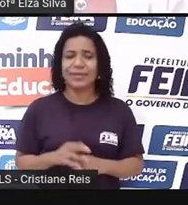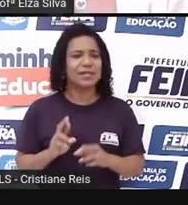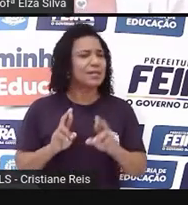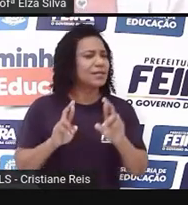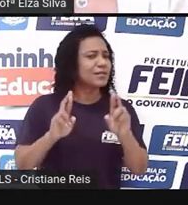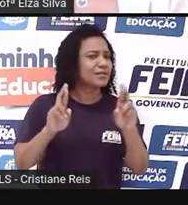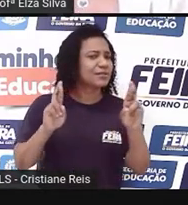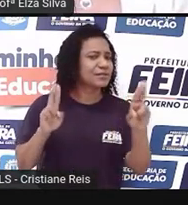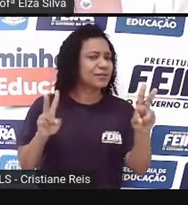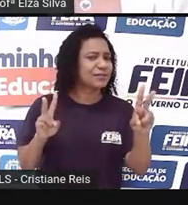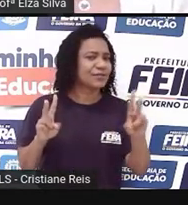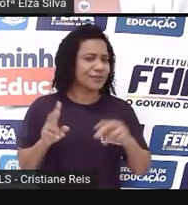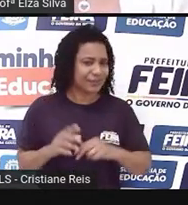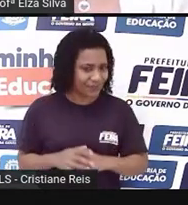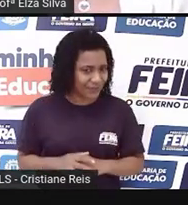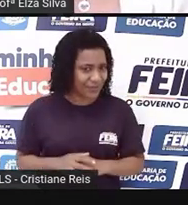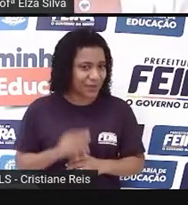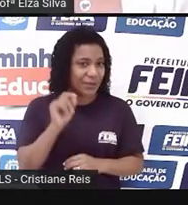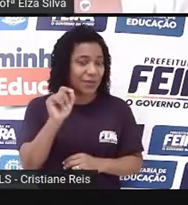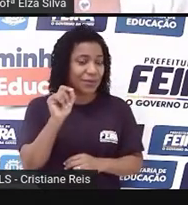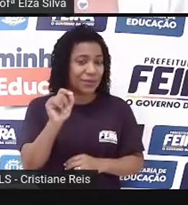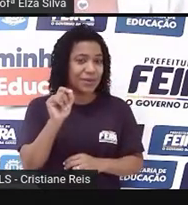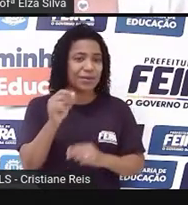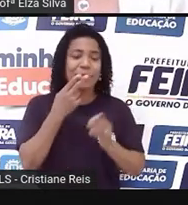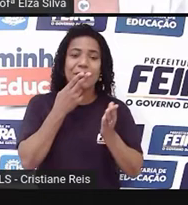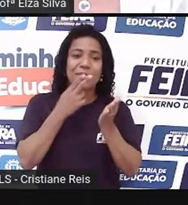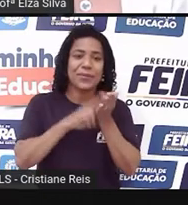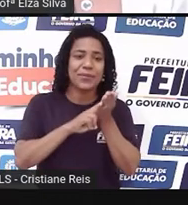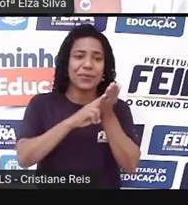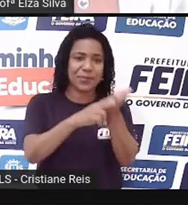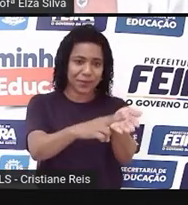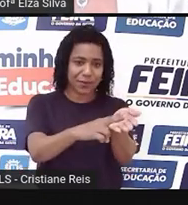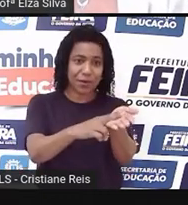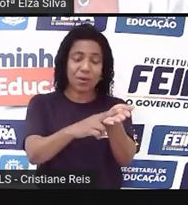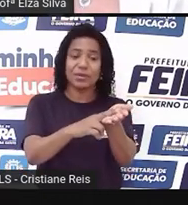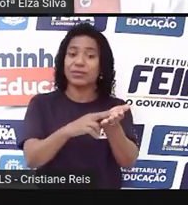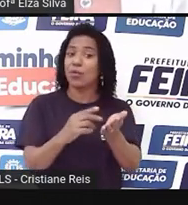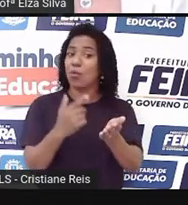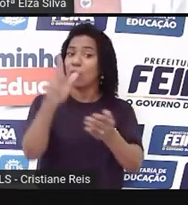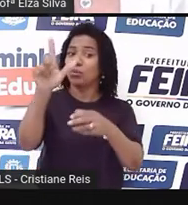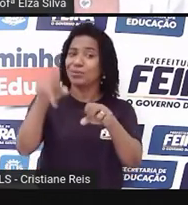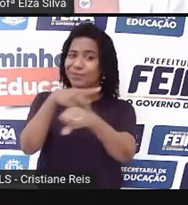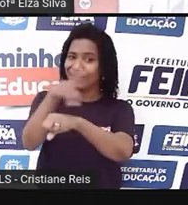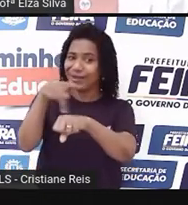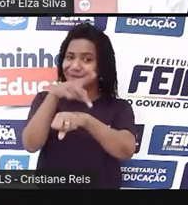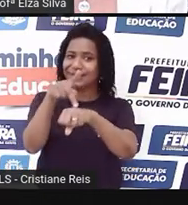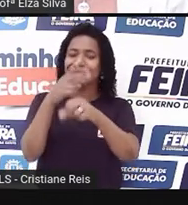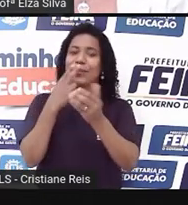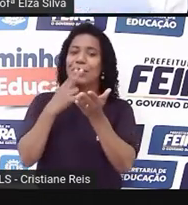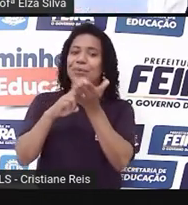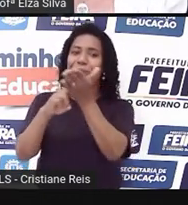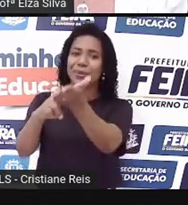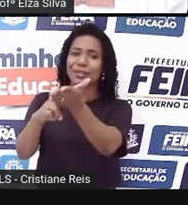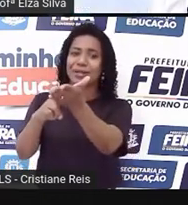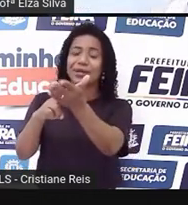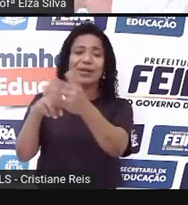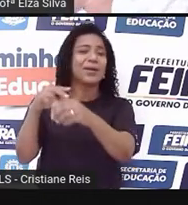ao envio de carta internacional, que é sobre isso que nós vamos conversar agora.